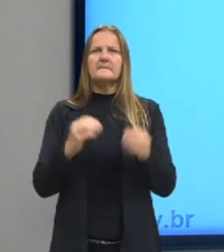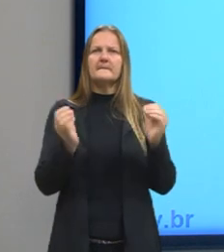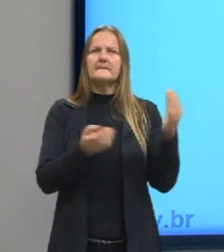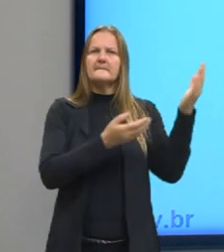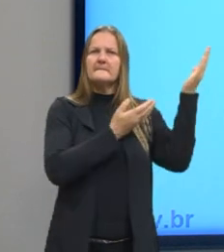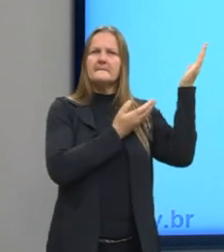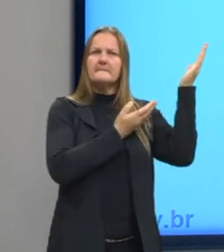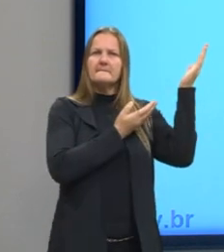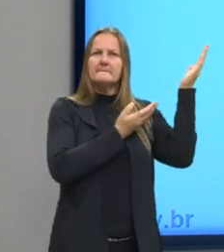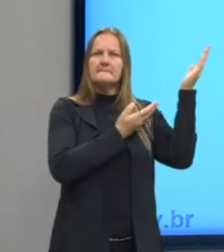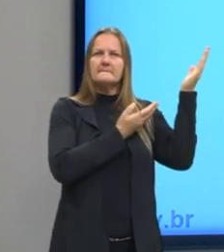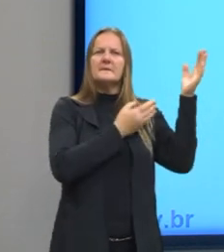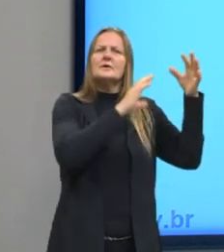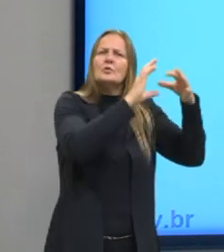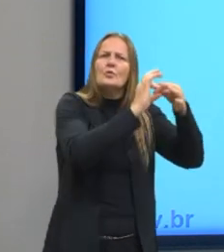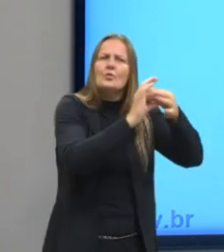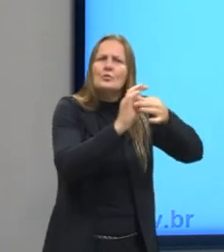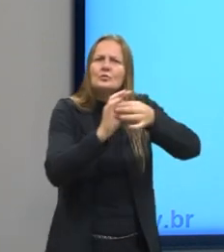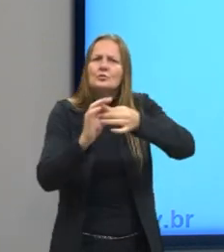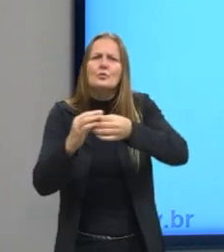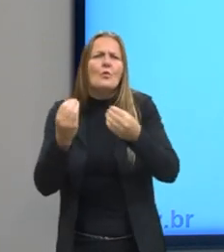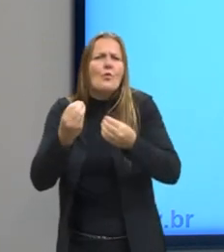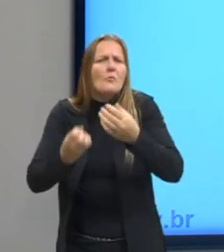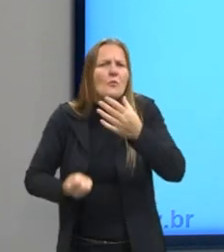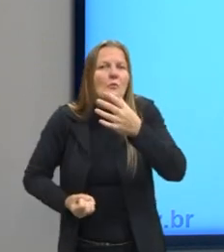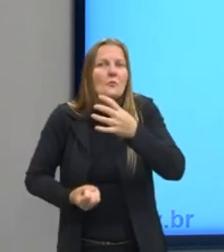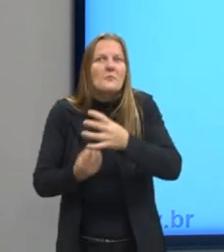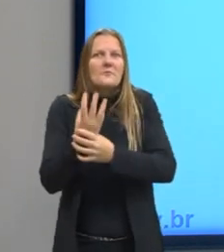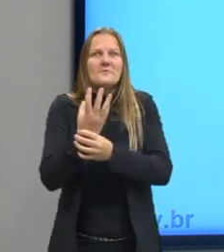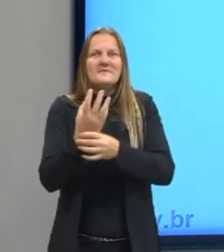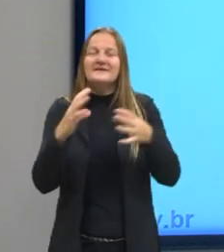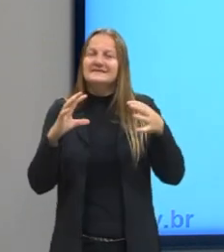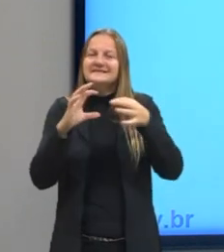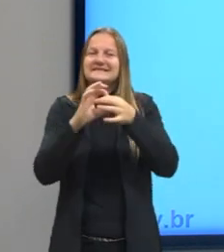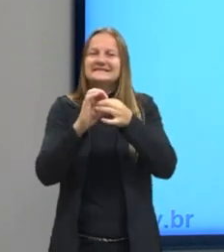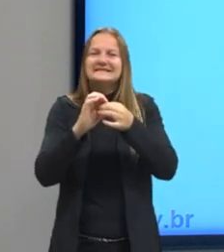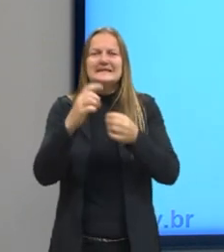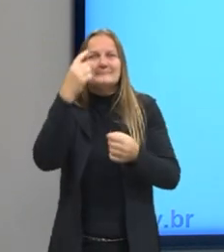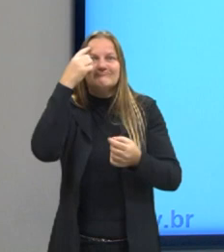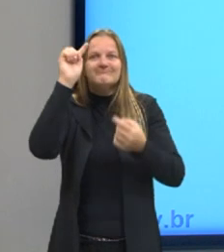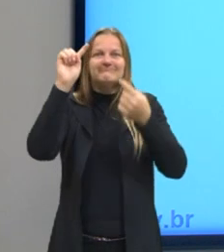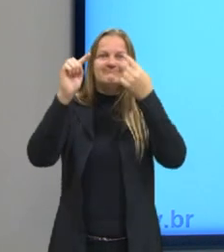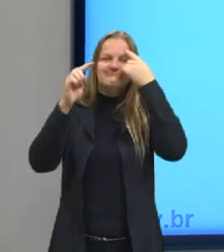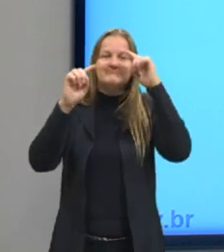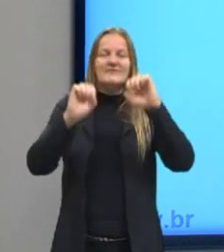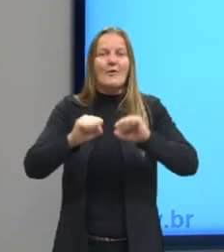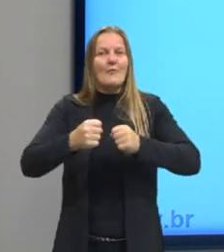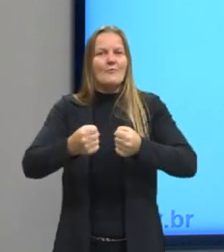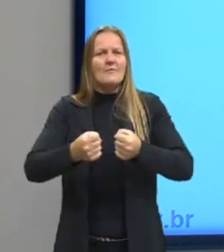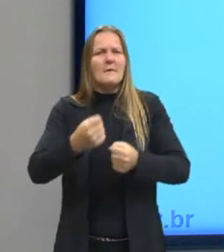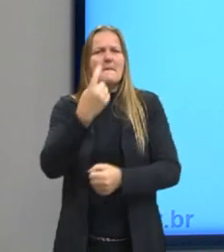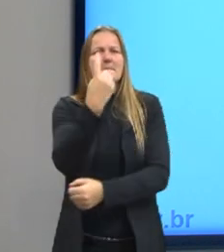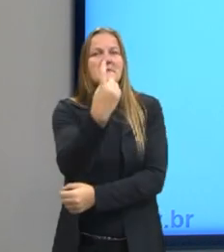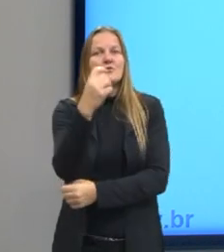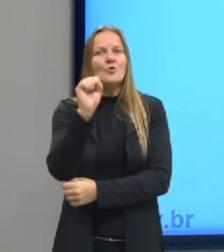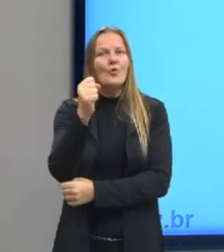Então, contextualizando um pouquinho de onde surgiu essas interações, essas forças. Lá em